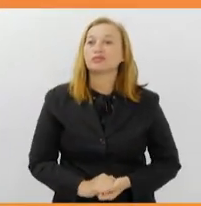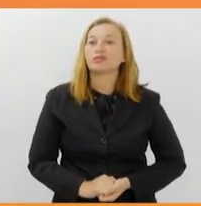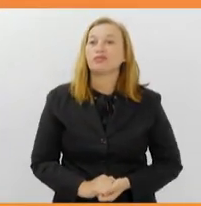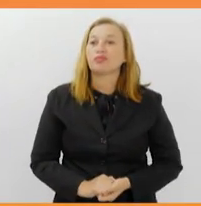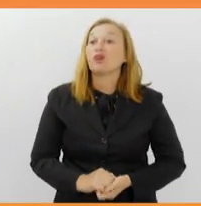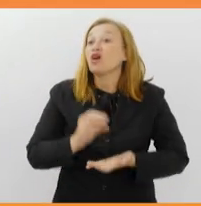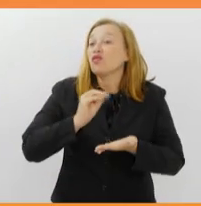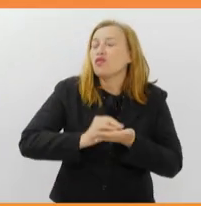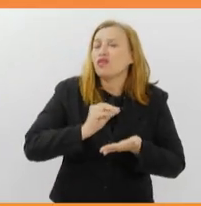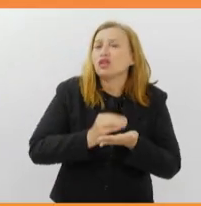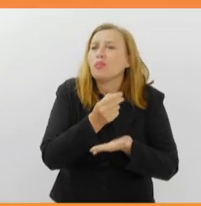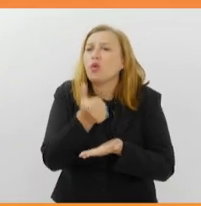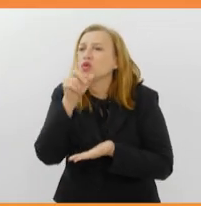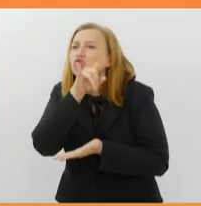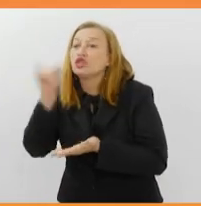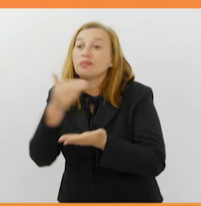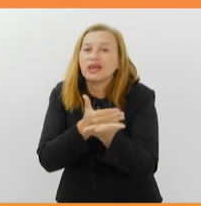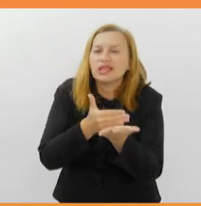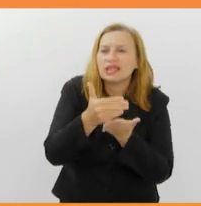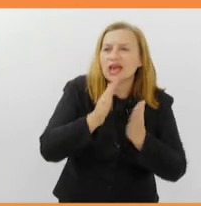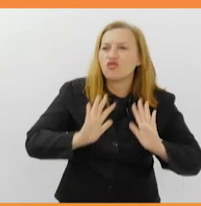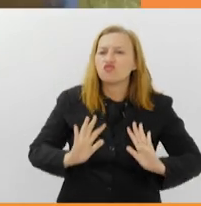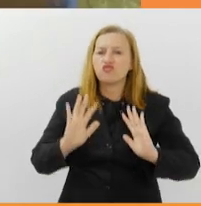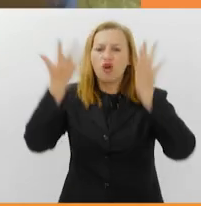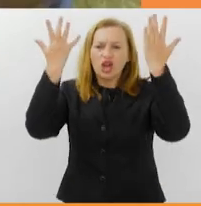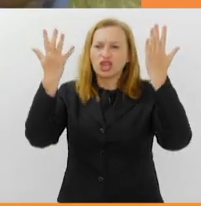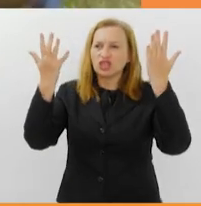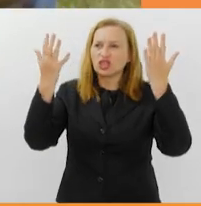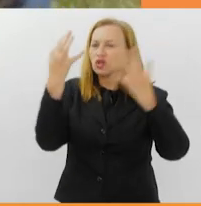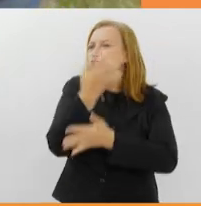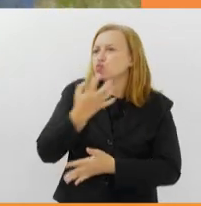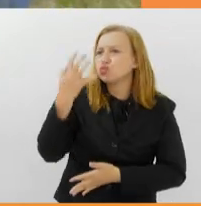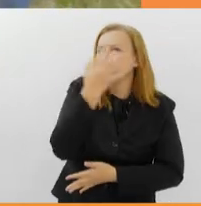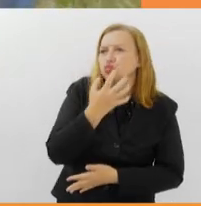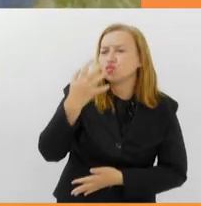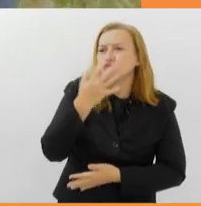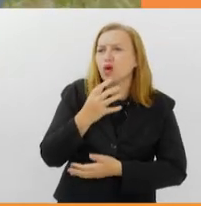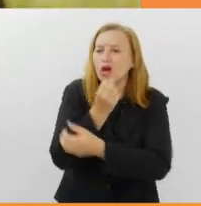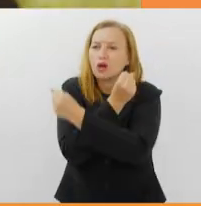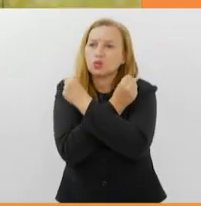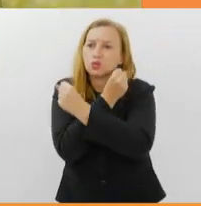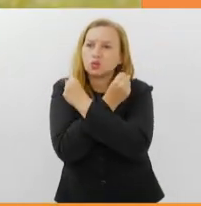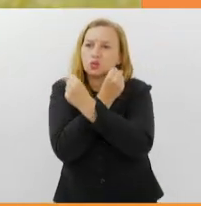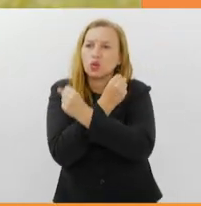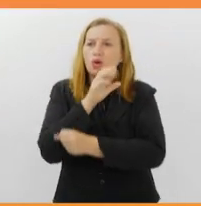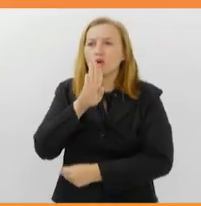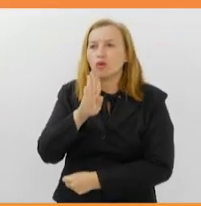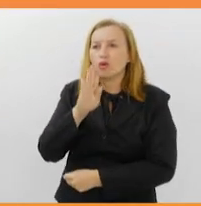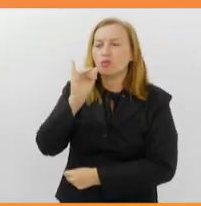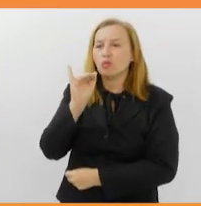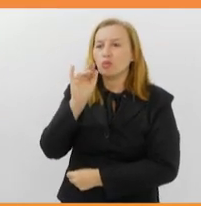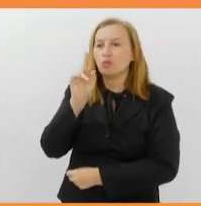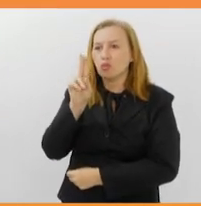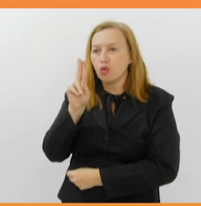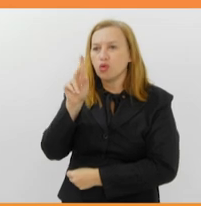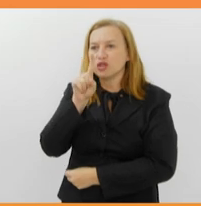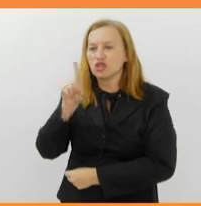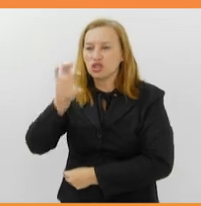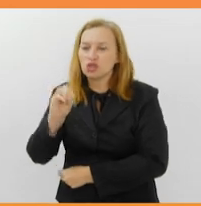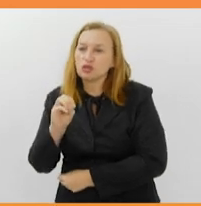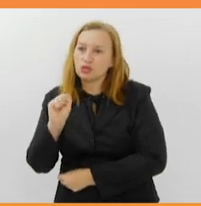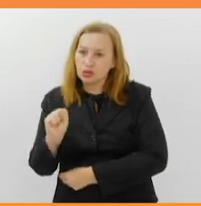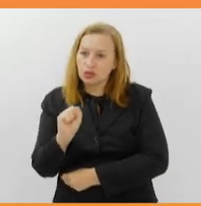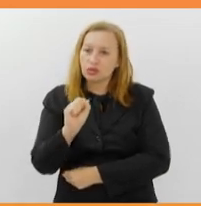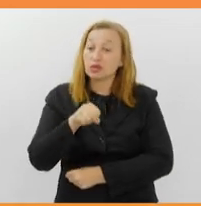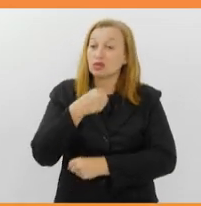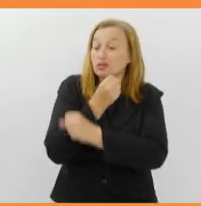Faltam poucos dias para começar o maior evento de música popular em Búzios, o MP Búzios. Vão ser quatro dias